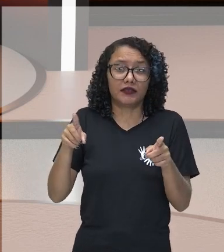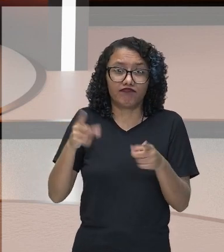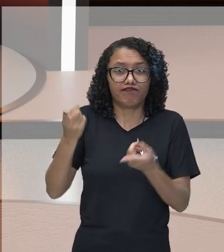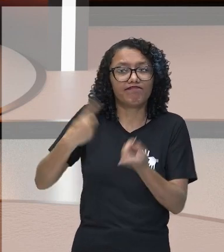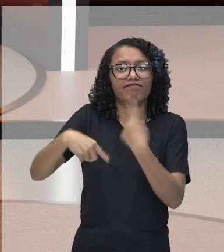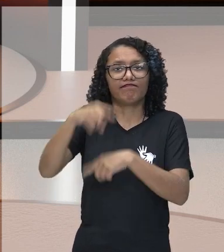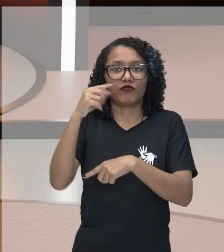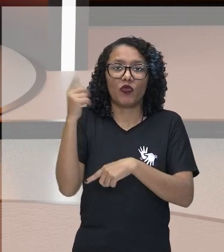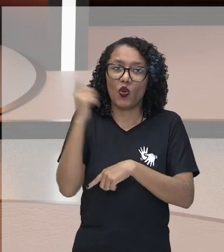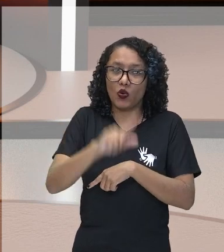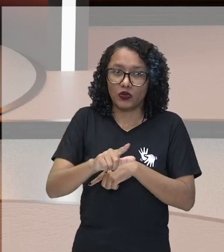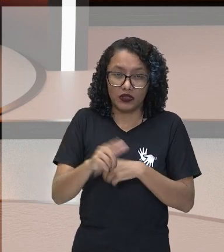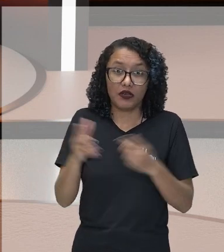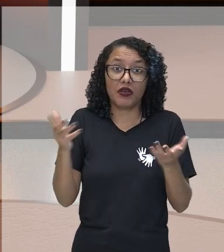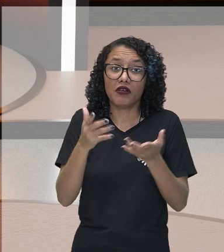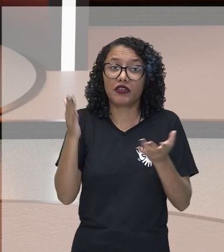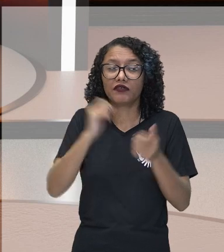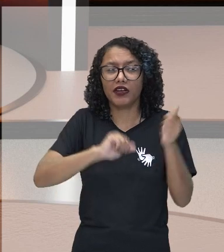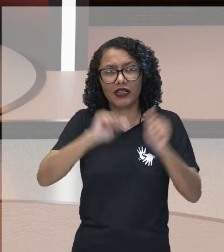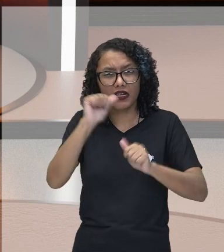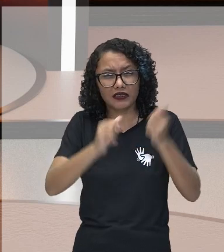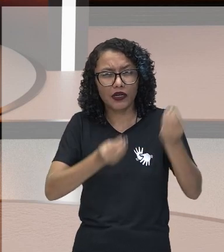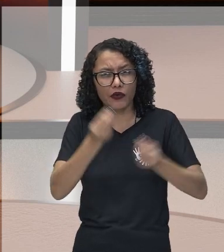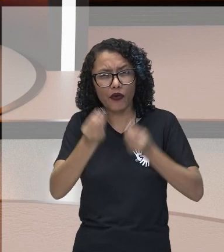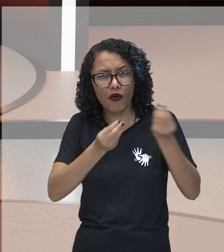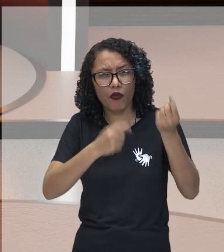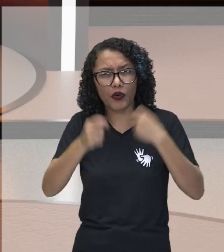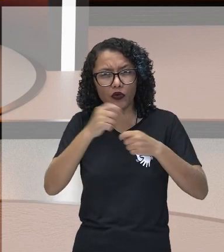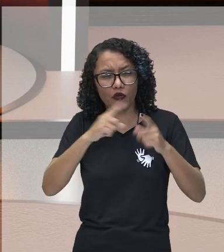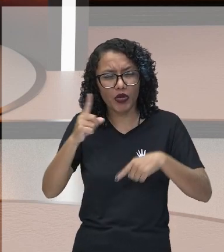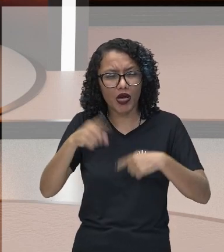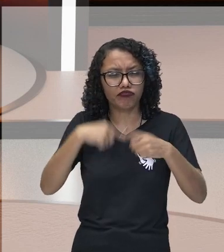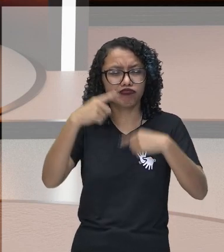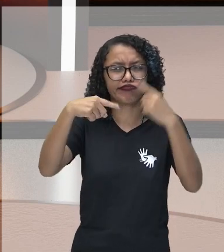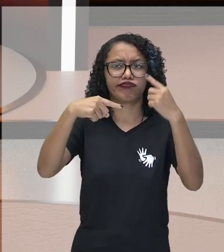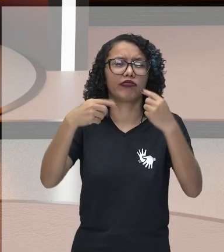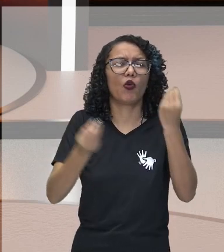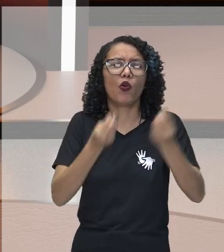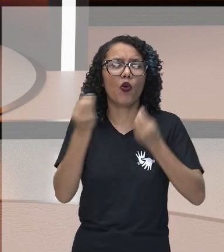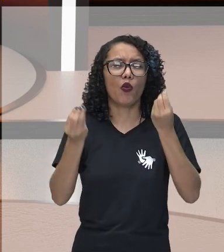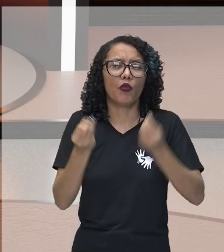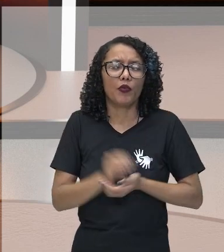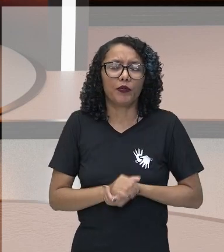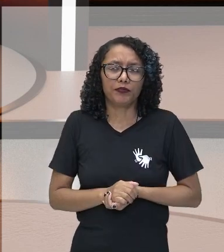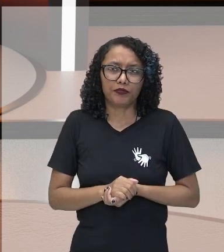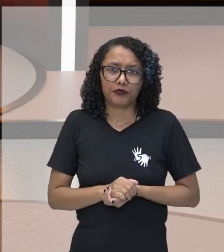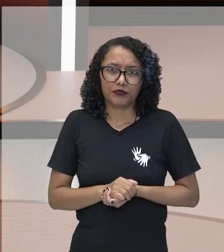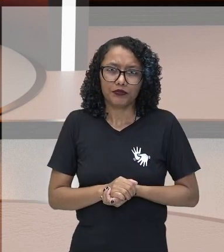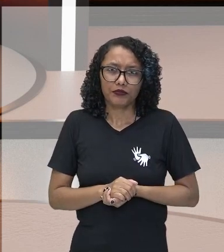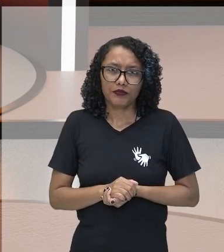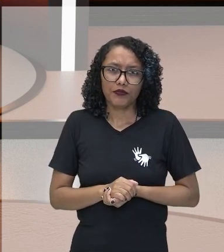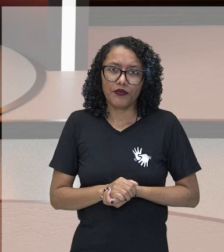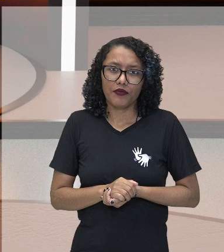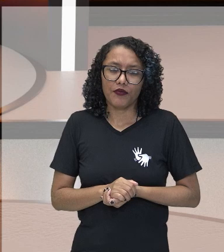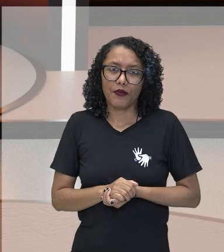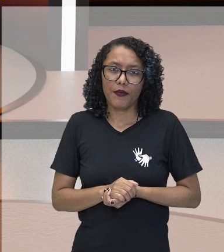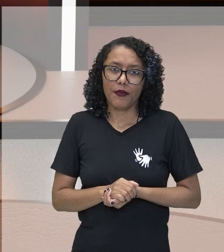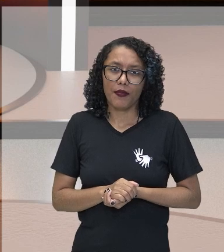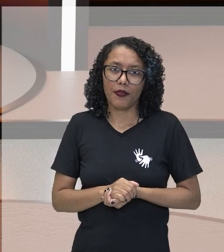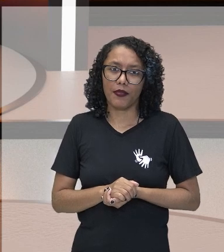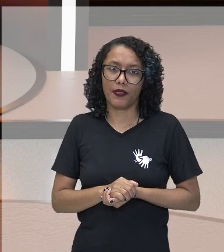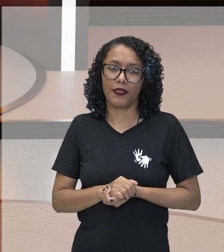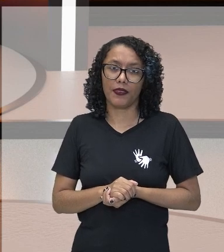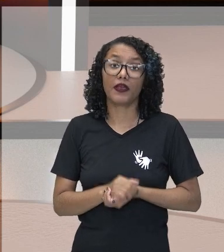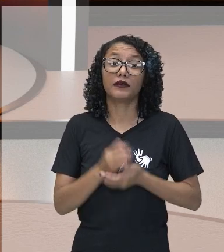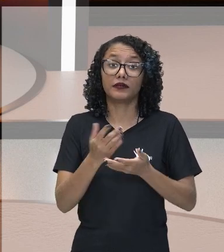gente vai analisar essa recuperação econômica do Japão. E a gente começa falando que essa economia do Japão, ela tem um